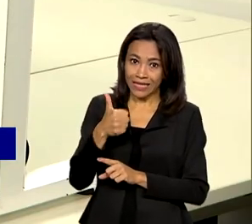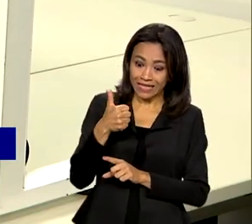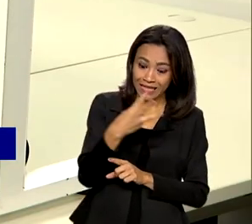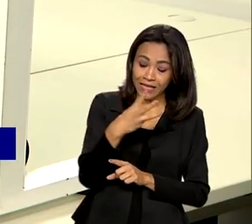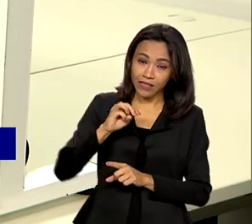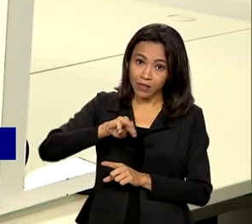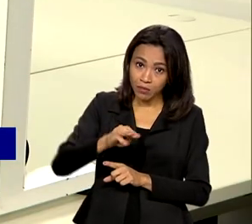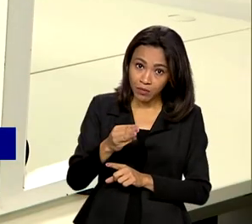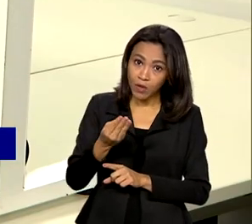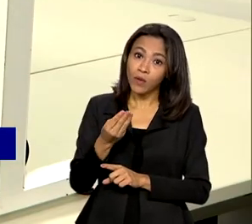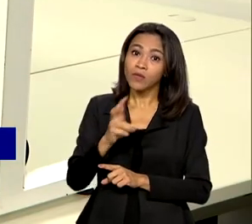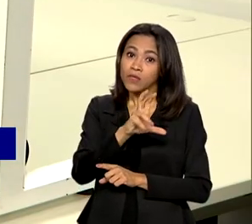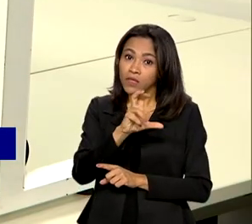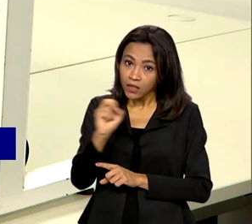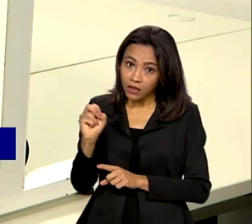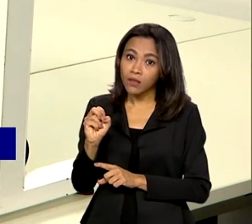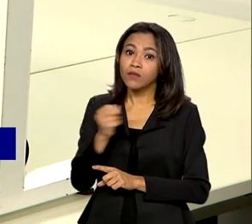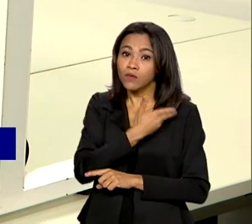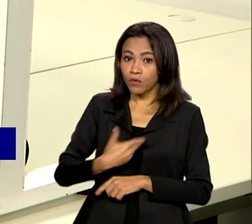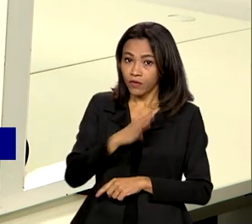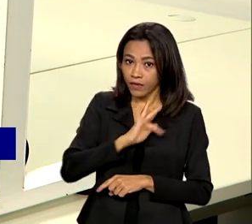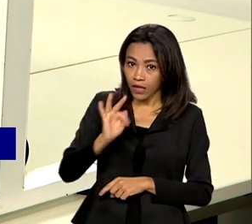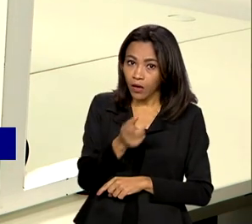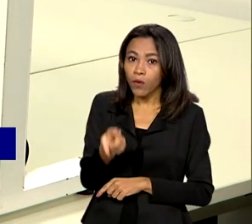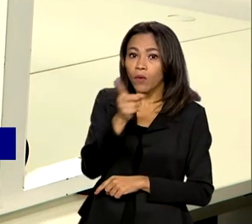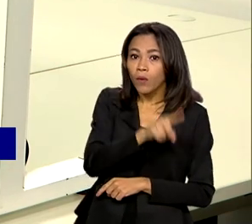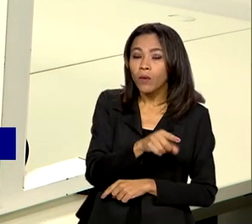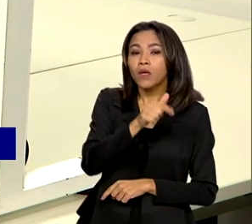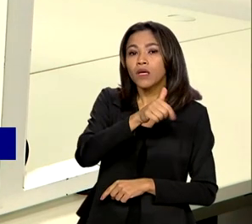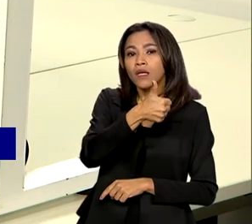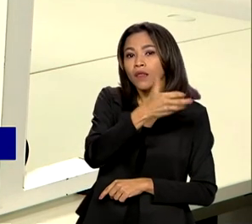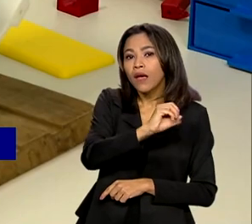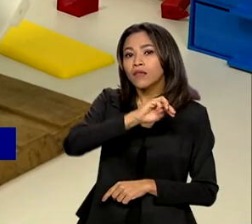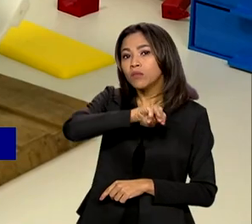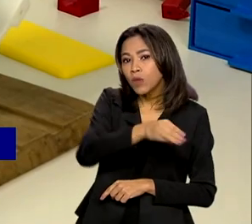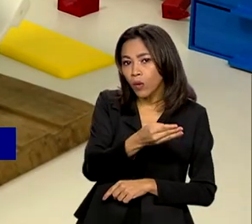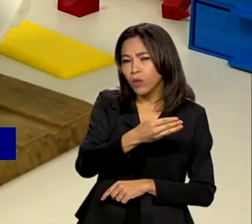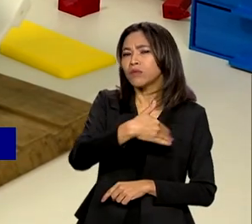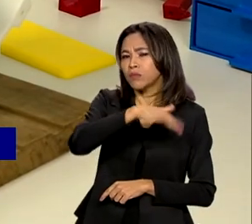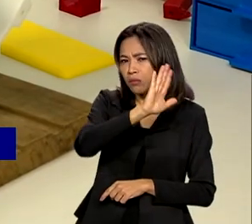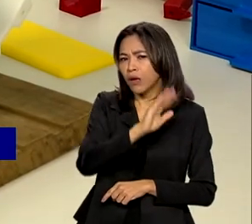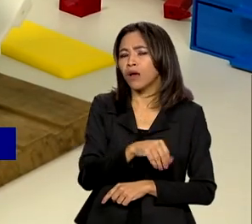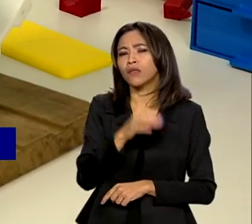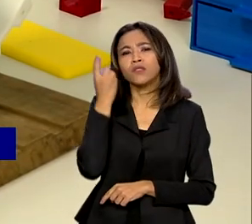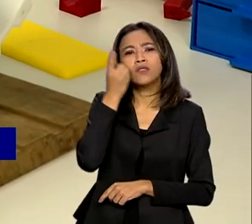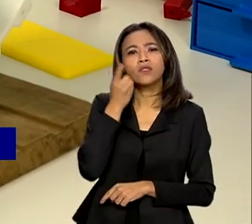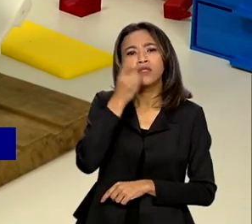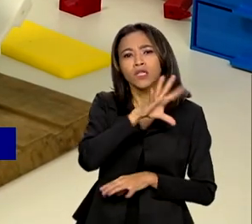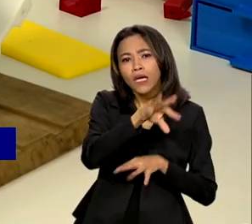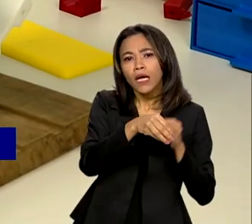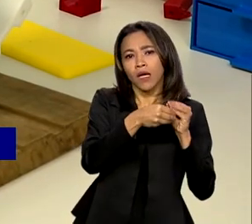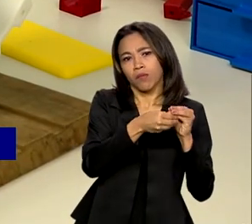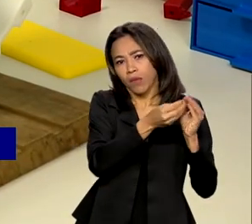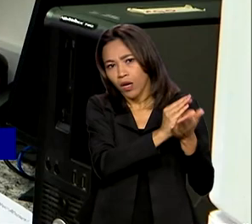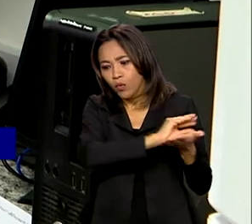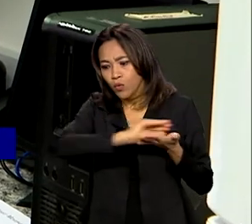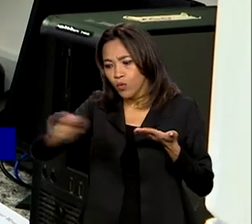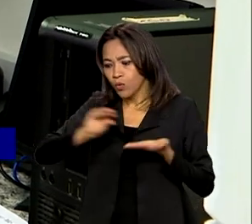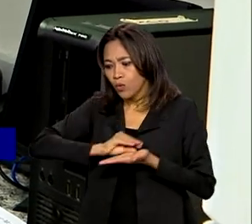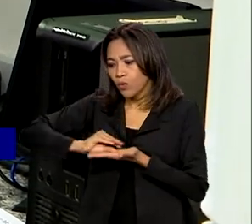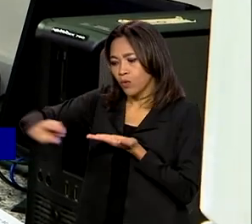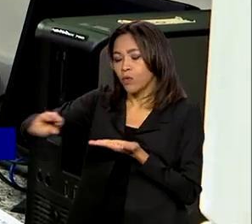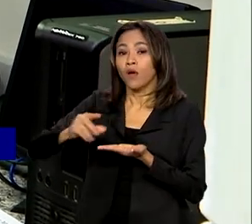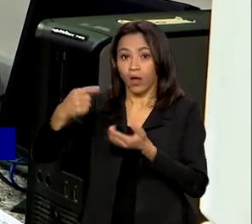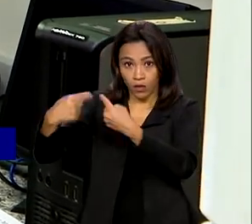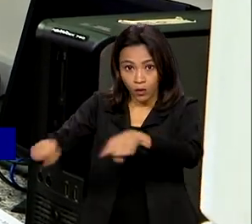13 milhões e meio de recursos do governo federal e mais de 10 milhões de reais em emendas de parlamentares. A inauguração vai